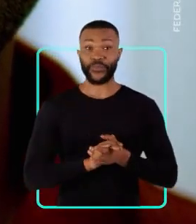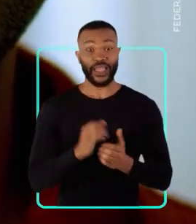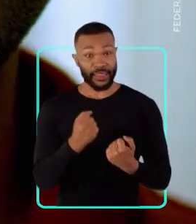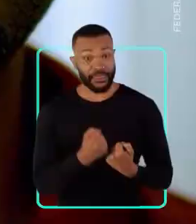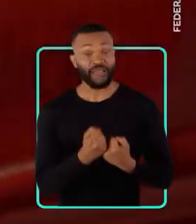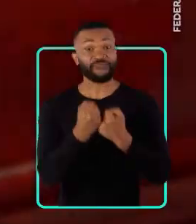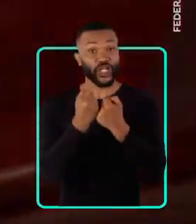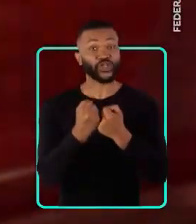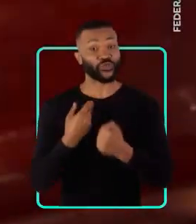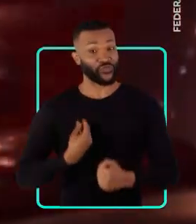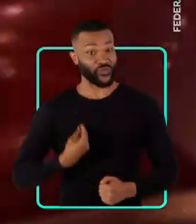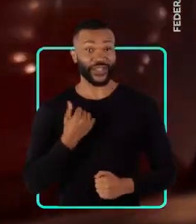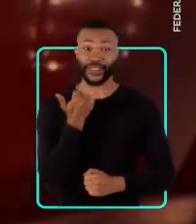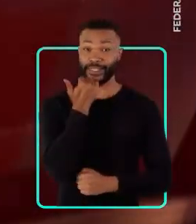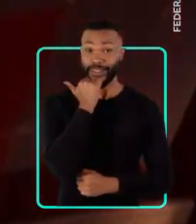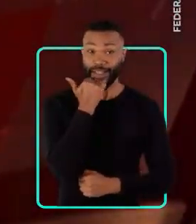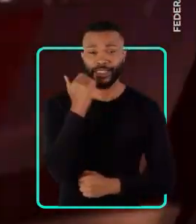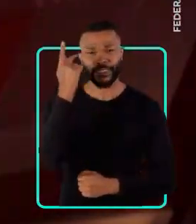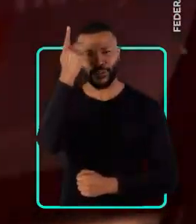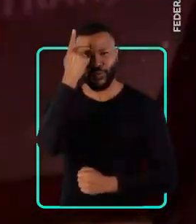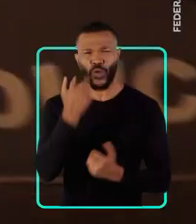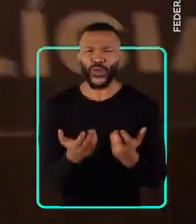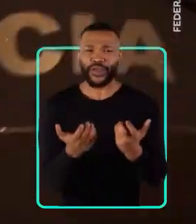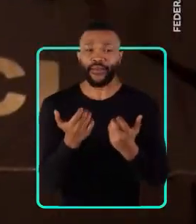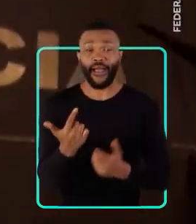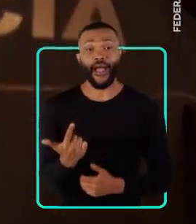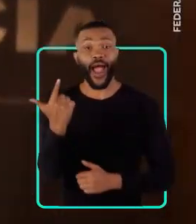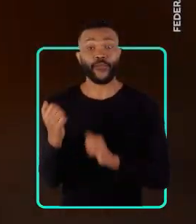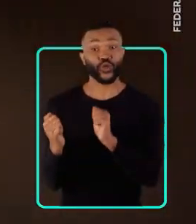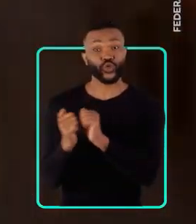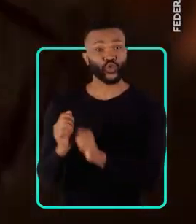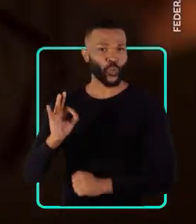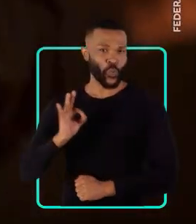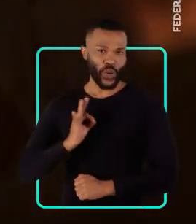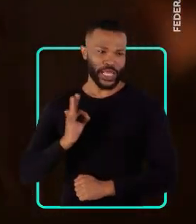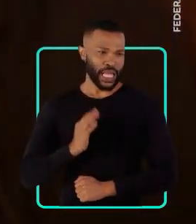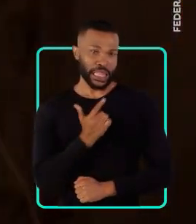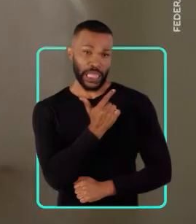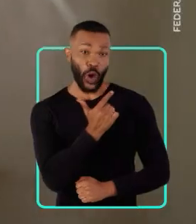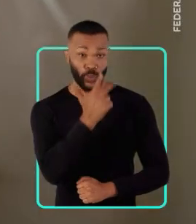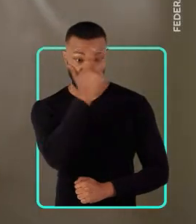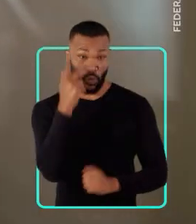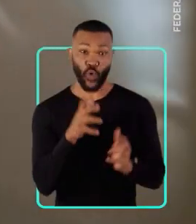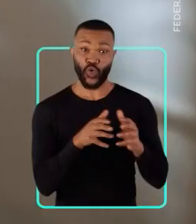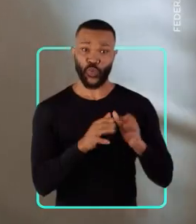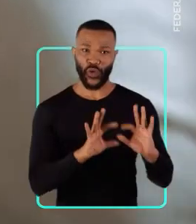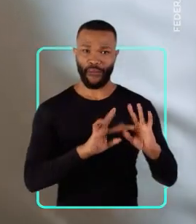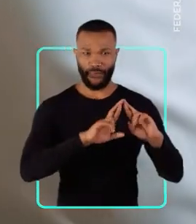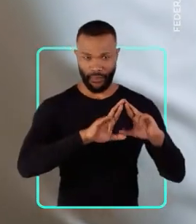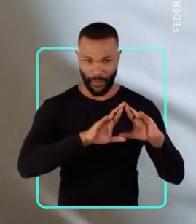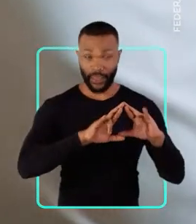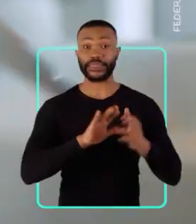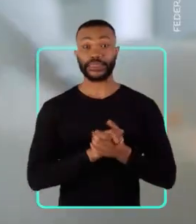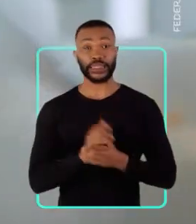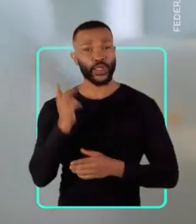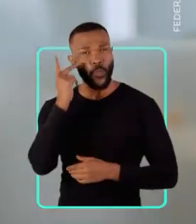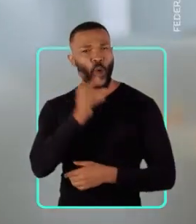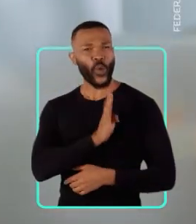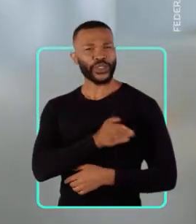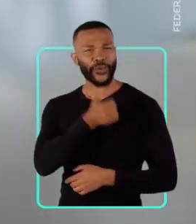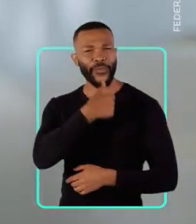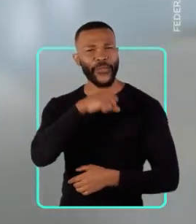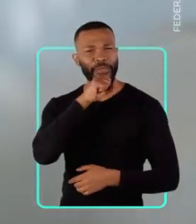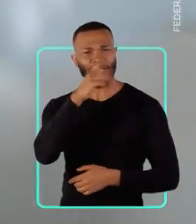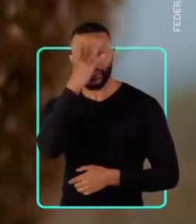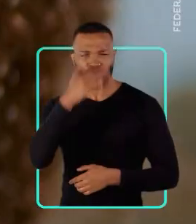vida, a ciência. São Paulo quer arma na mão da polícia, não na mão da bilícia. São Paulo é coração de mãe. Cabe